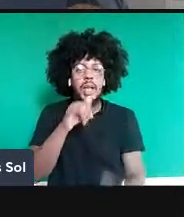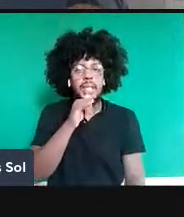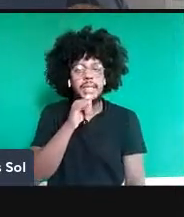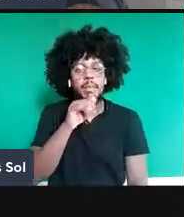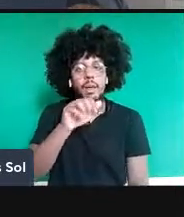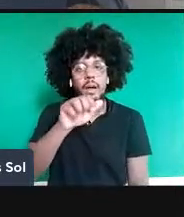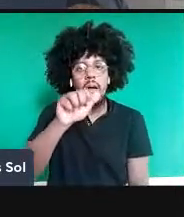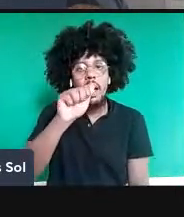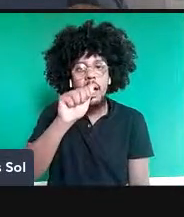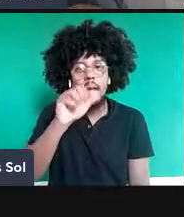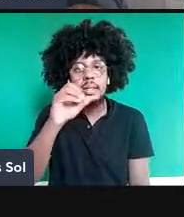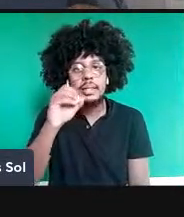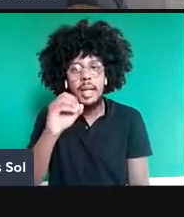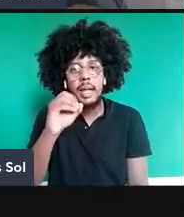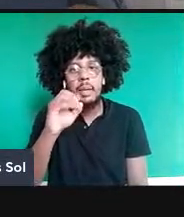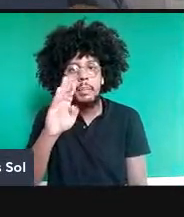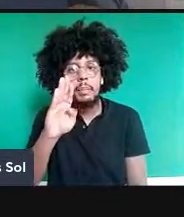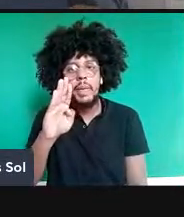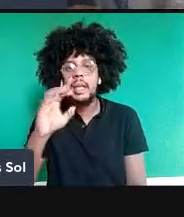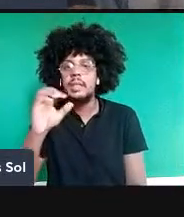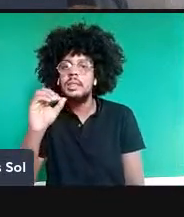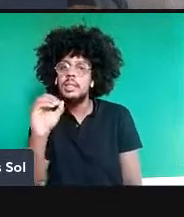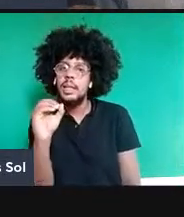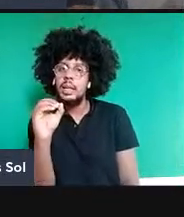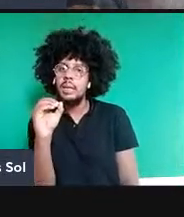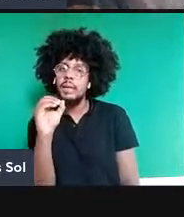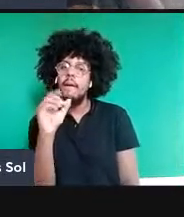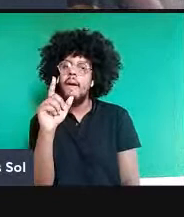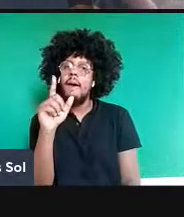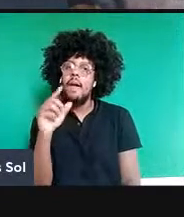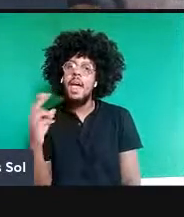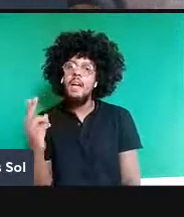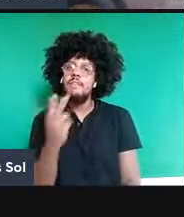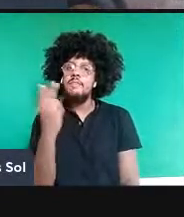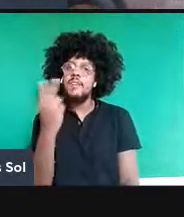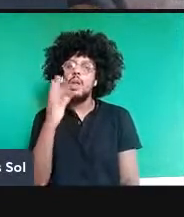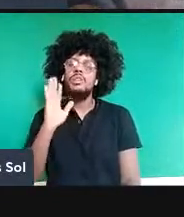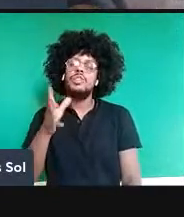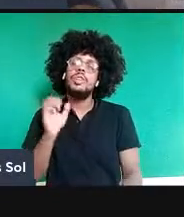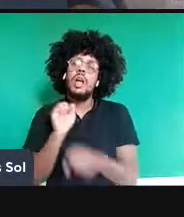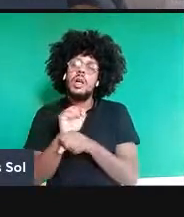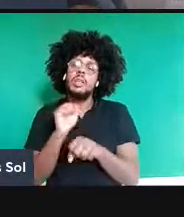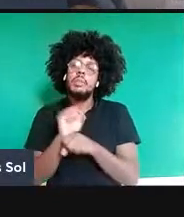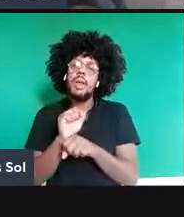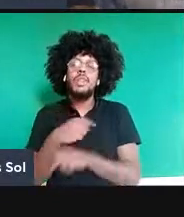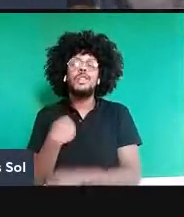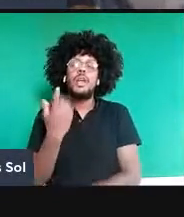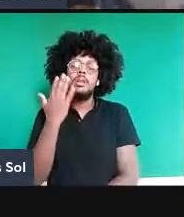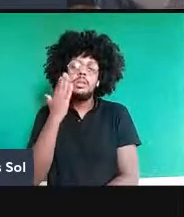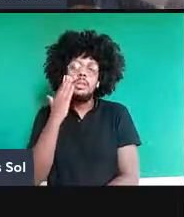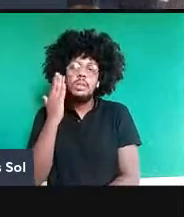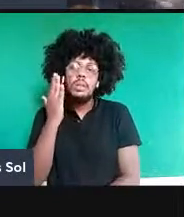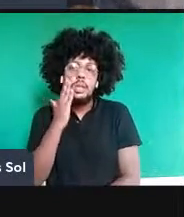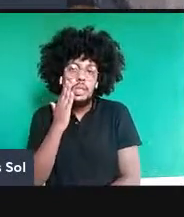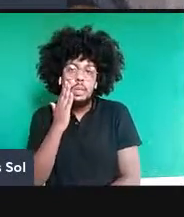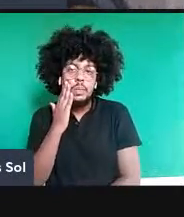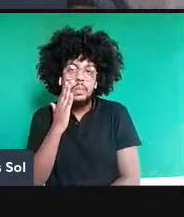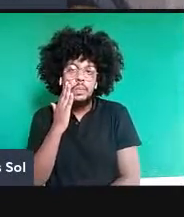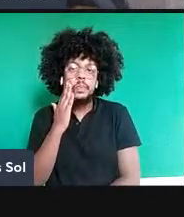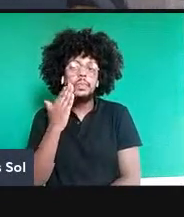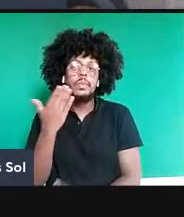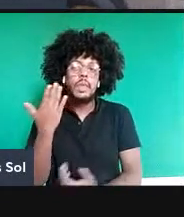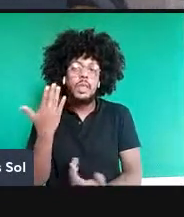o valor esperado do produto do resultado de Alice e Bob, dado que Alice escolheu medir um certo